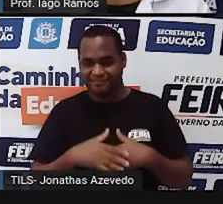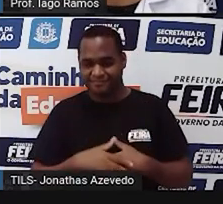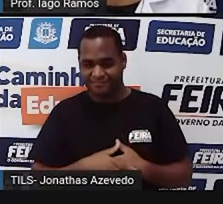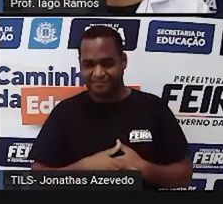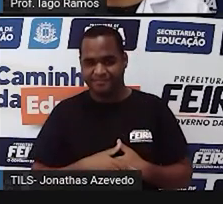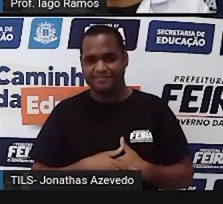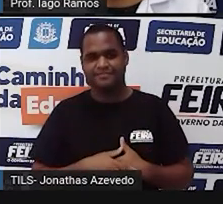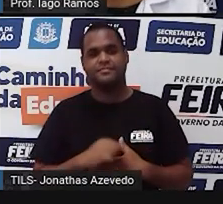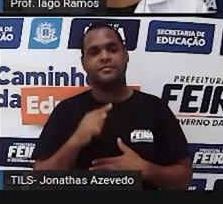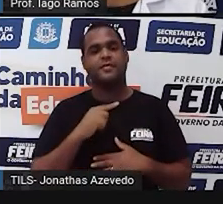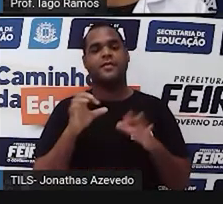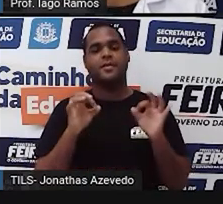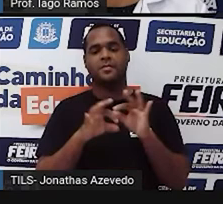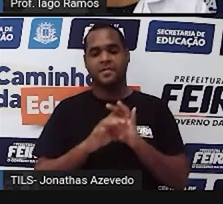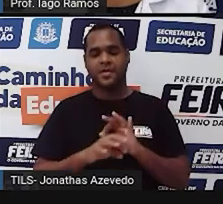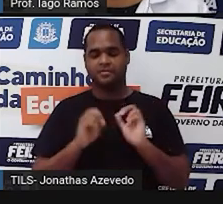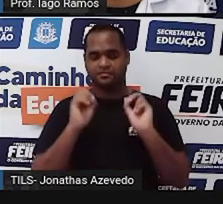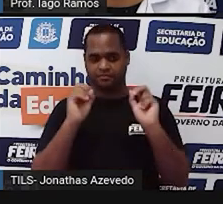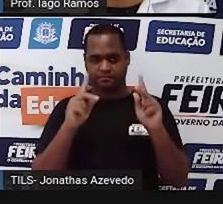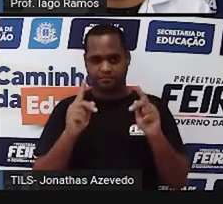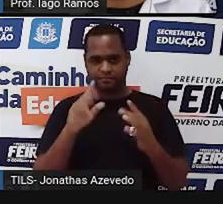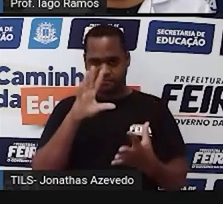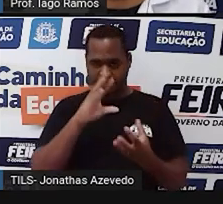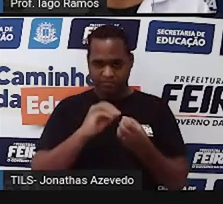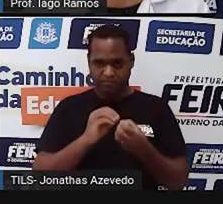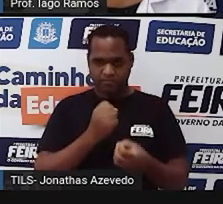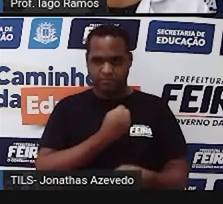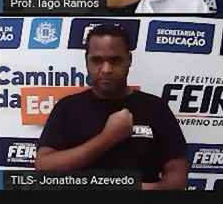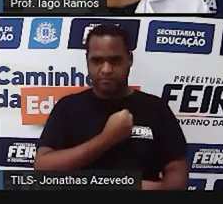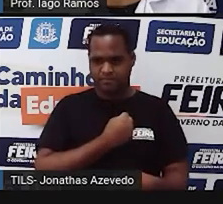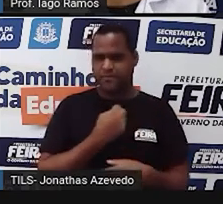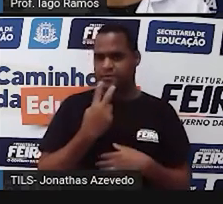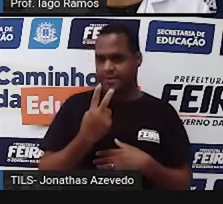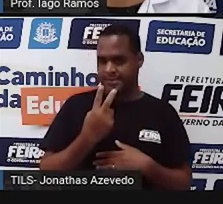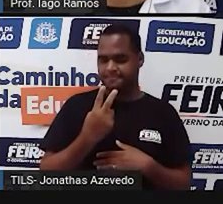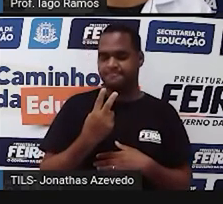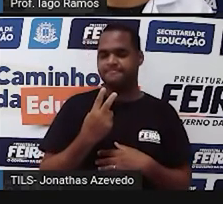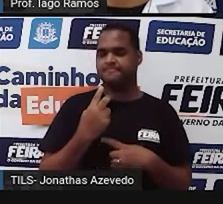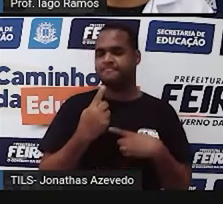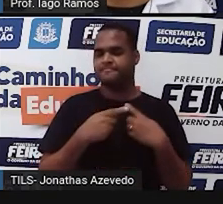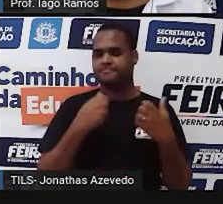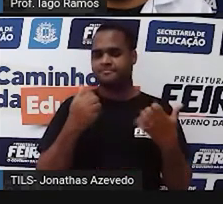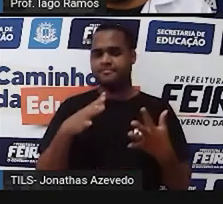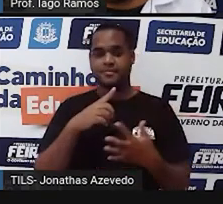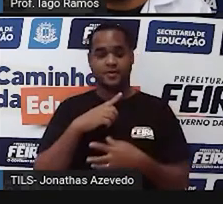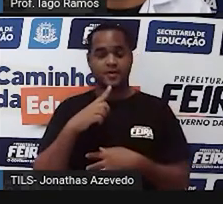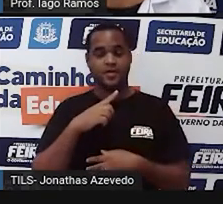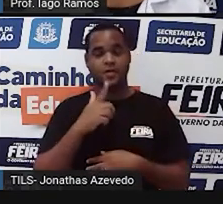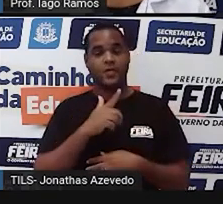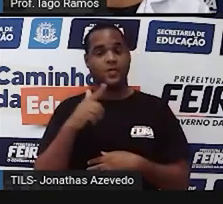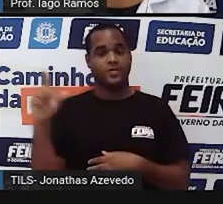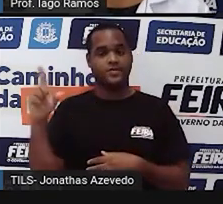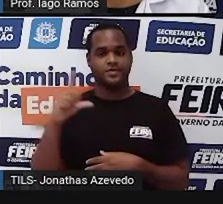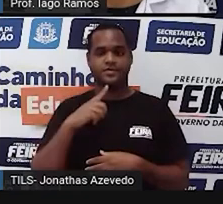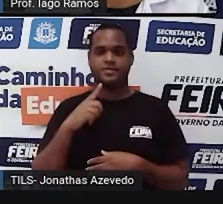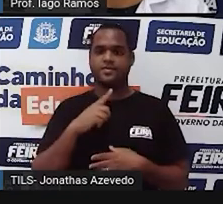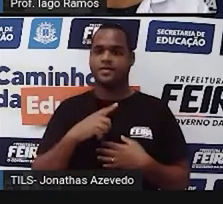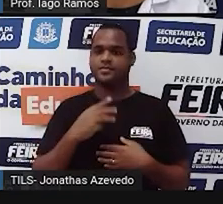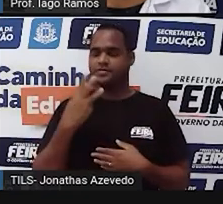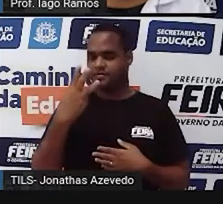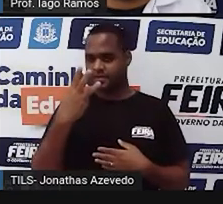cumprindo essas etapas, você conclui a etapa 2 e aí vai para a etapa 3, certo?